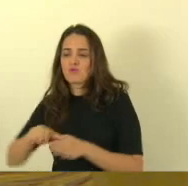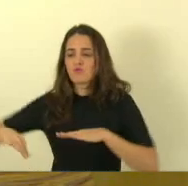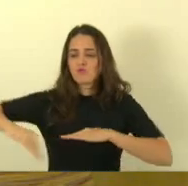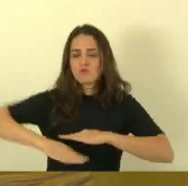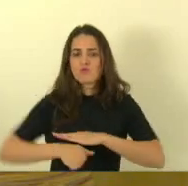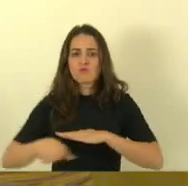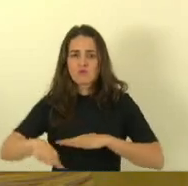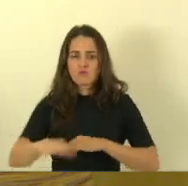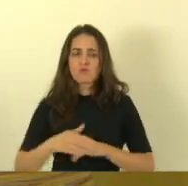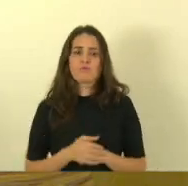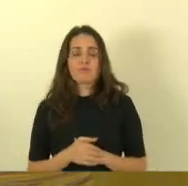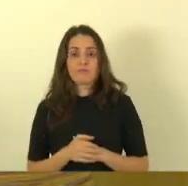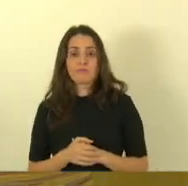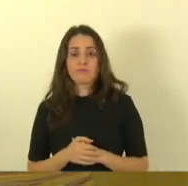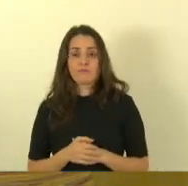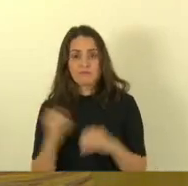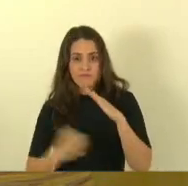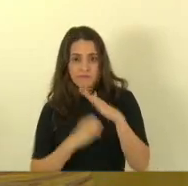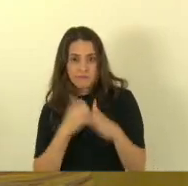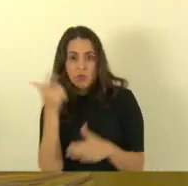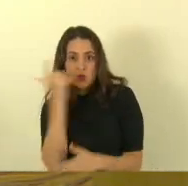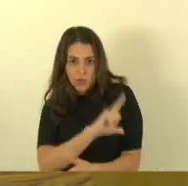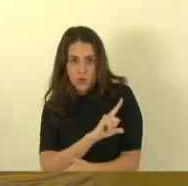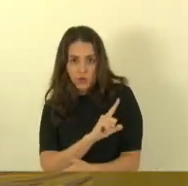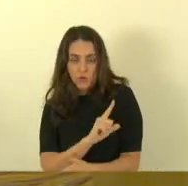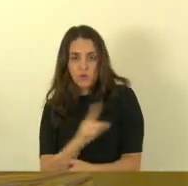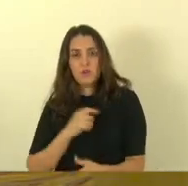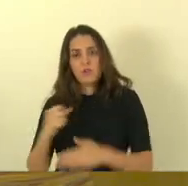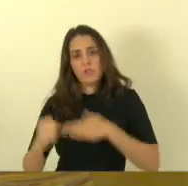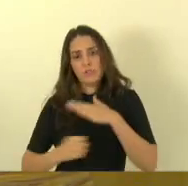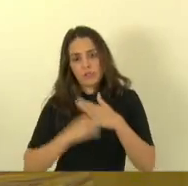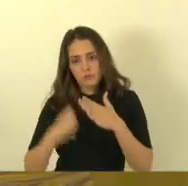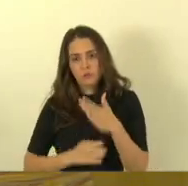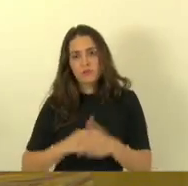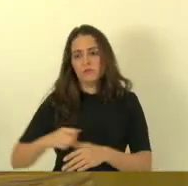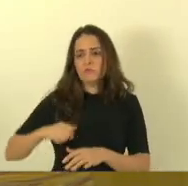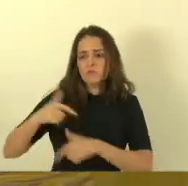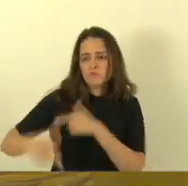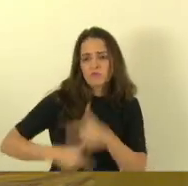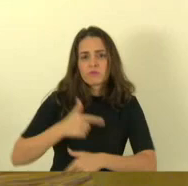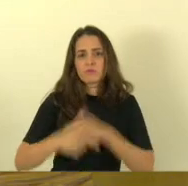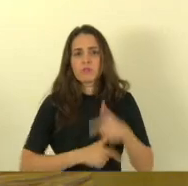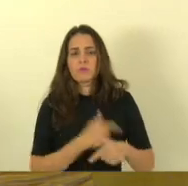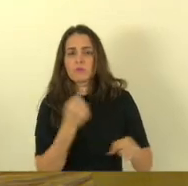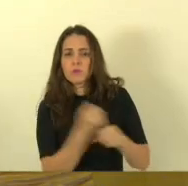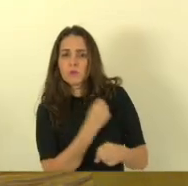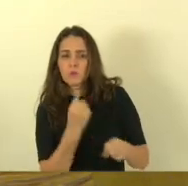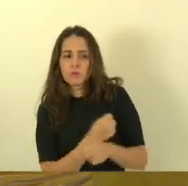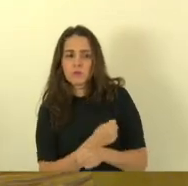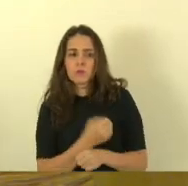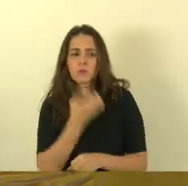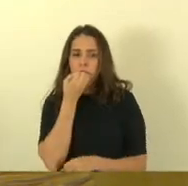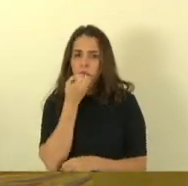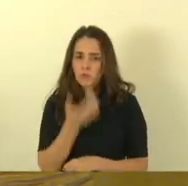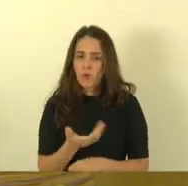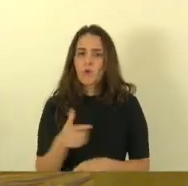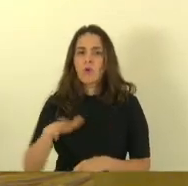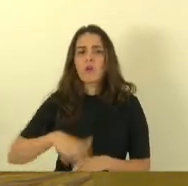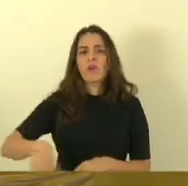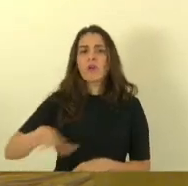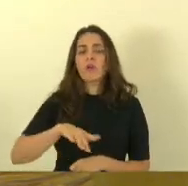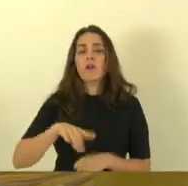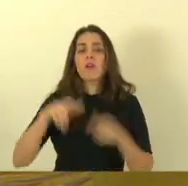ganharam estão fazendo o serviço muito bem feito, está bastante adiantado lá em Água Doce do Norte a obra de